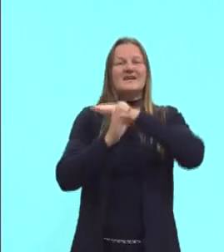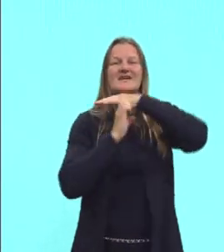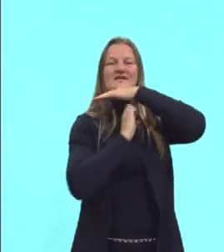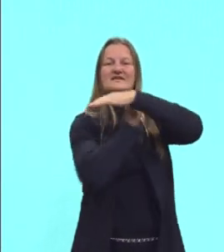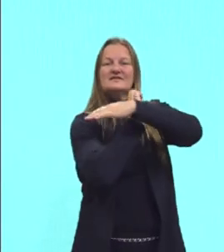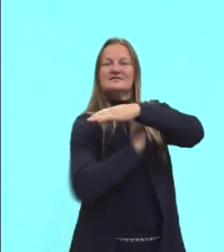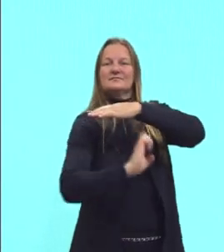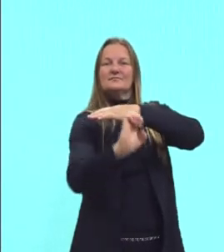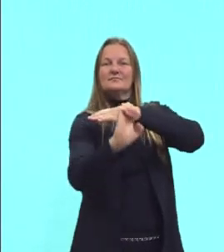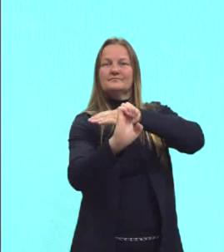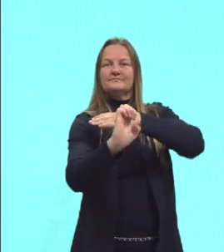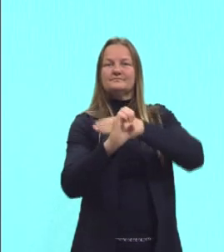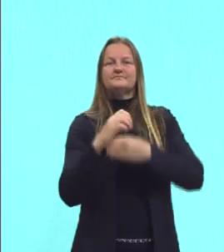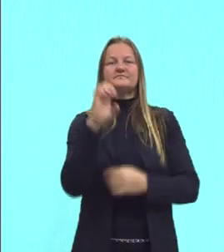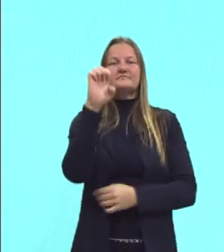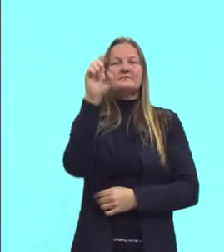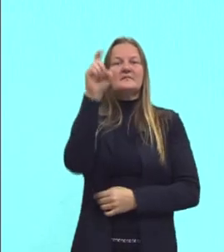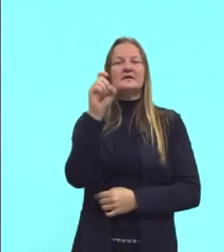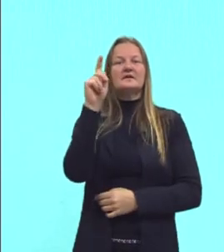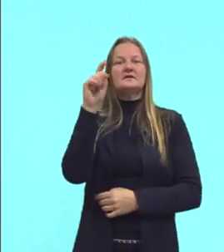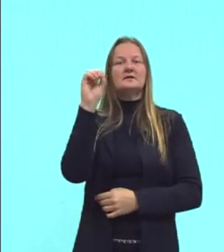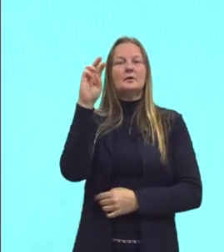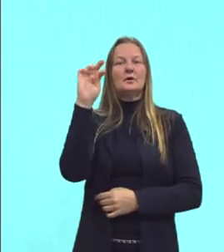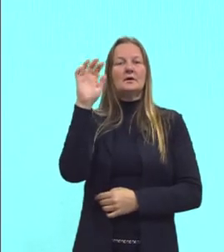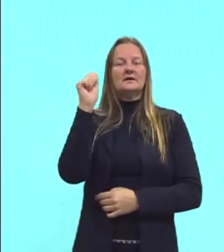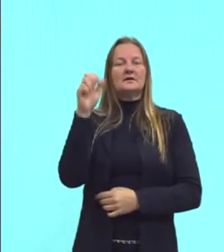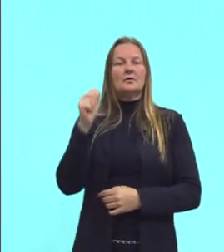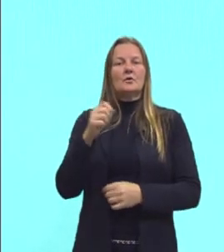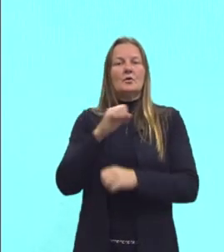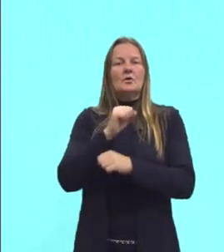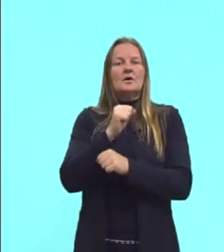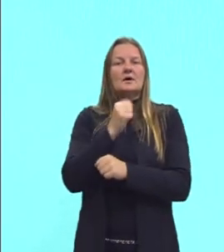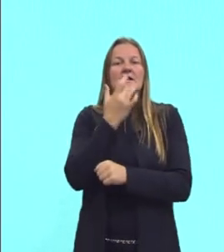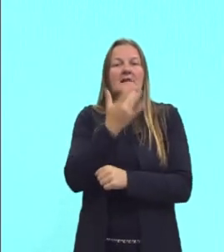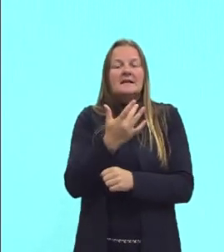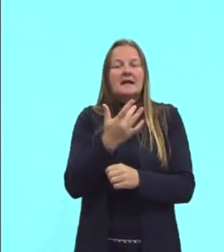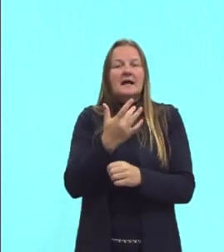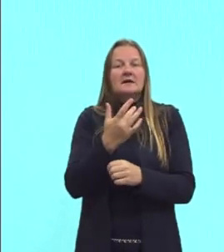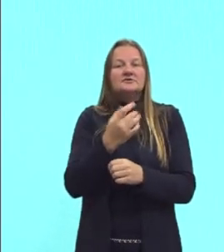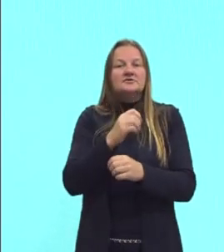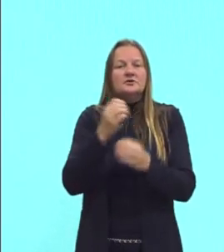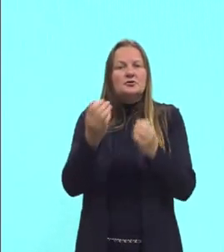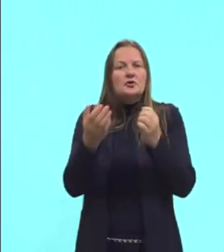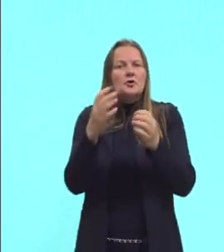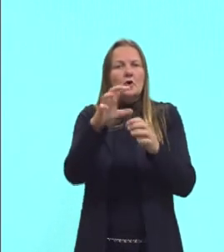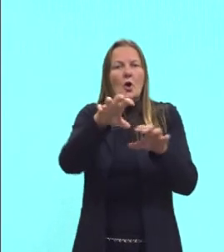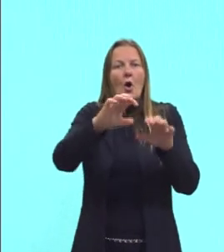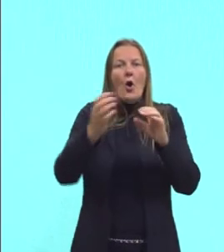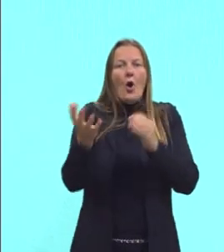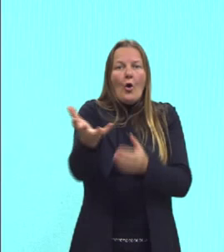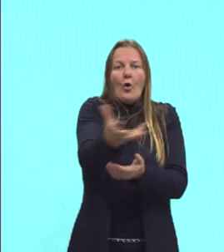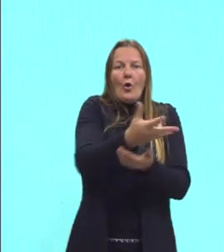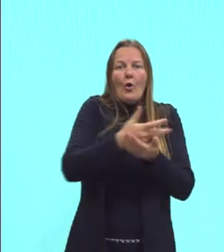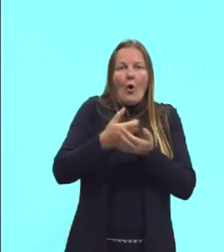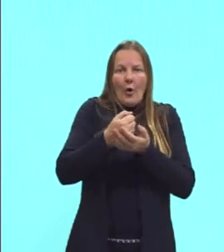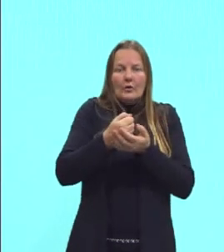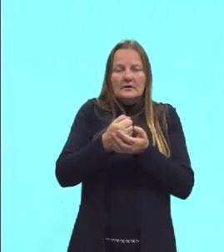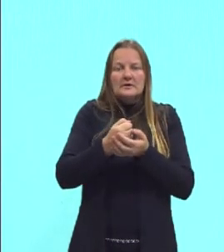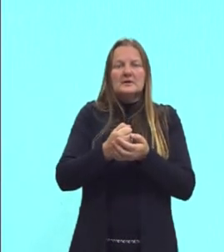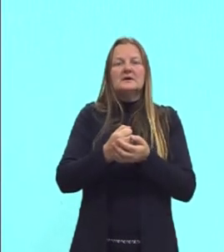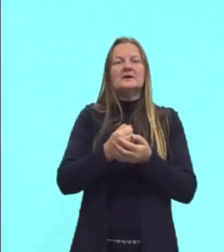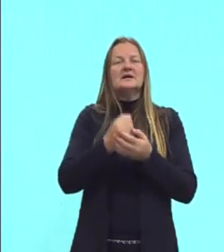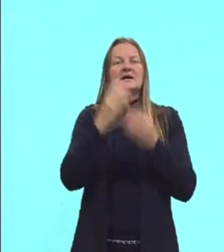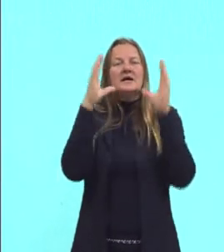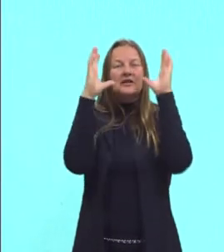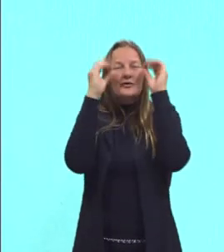É colhida, vamos supor, de tarde, no início da noite tá no avião e de manhã tá sendo distribuído na Europa. Então, é algo super